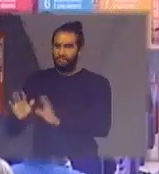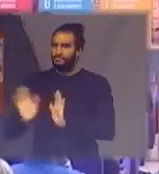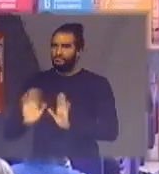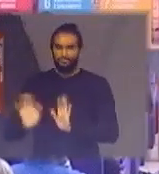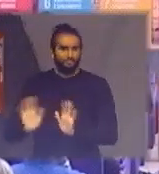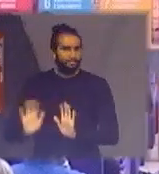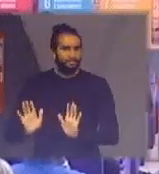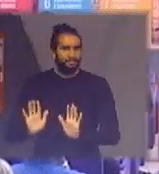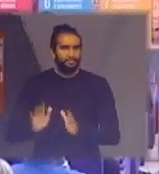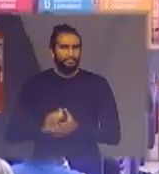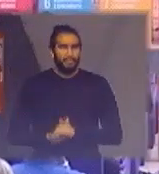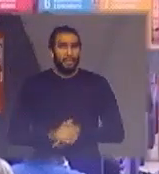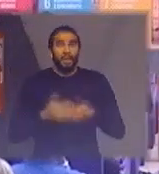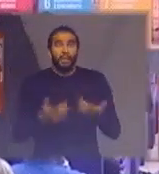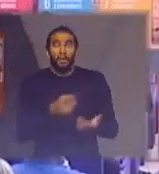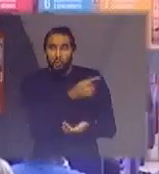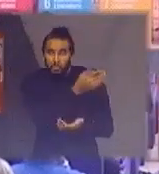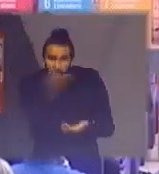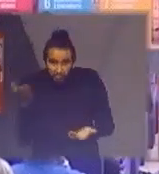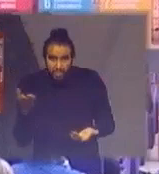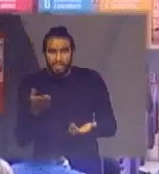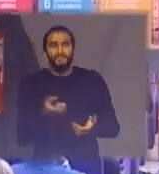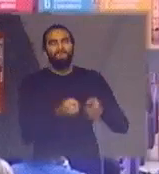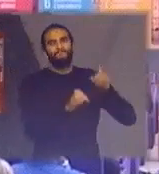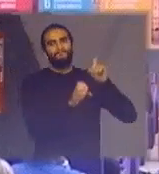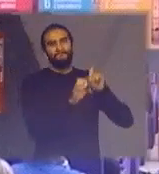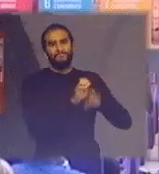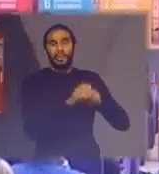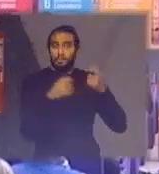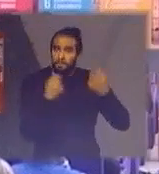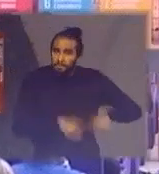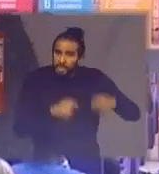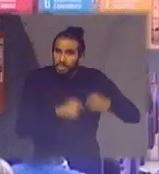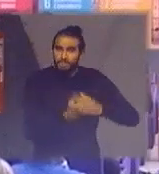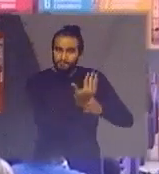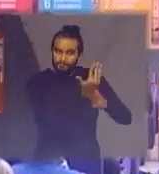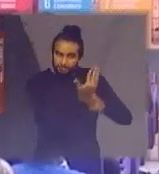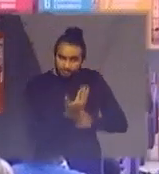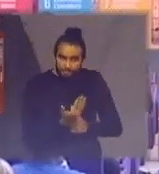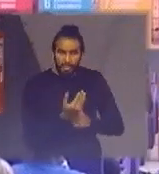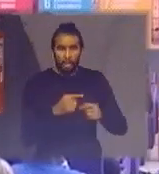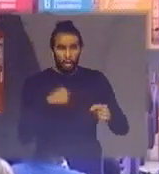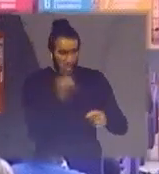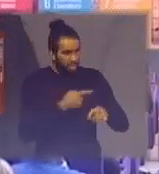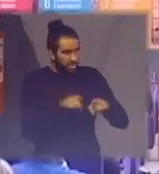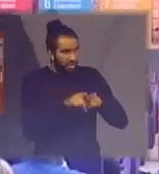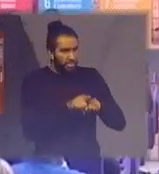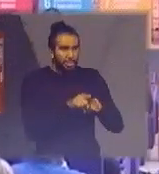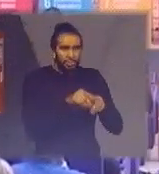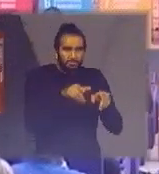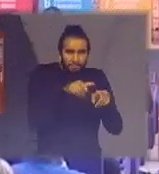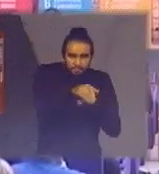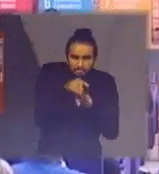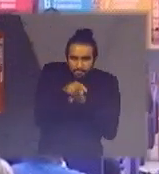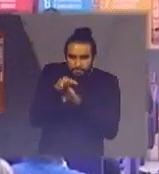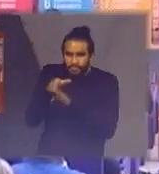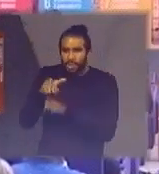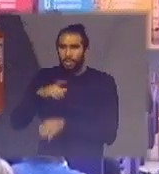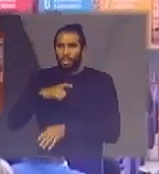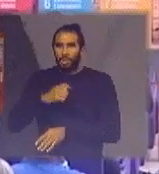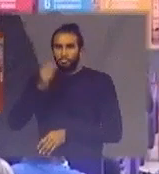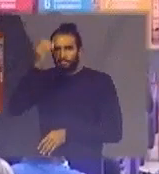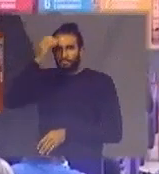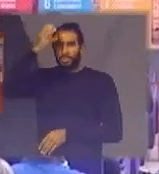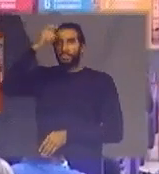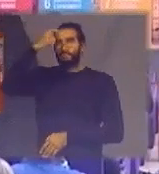depende muito de vocês depende muito da nossa parte de conscientizar de uma maneira adequada da